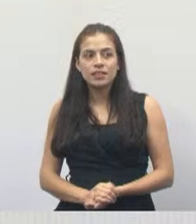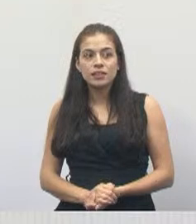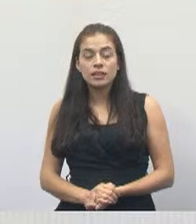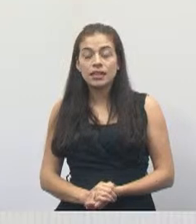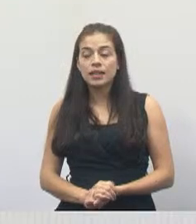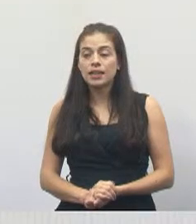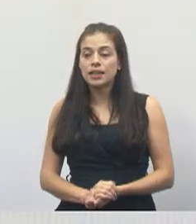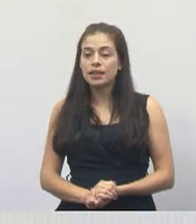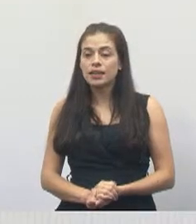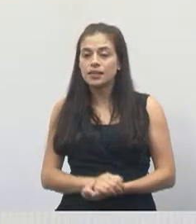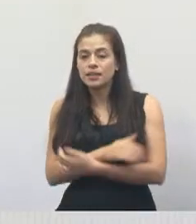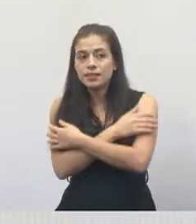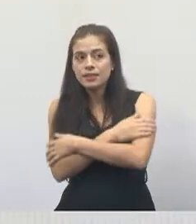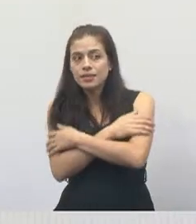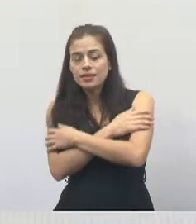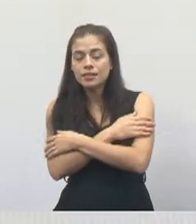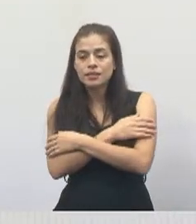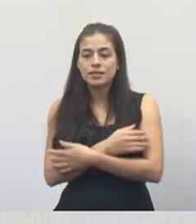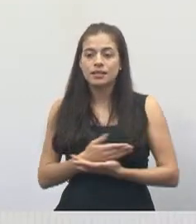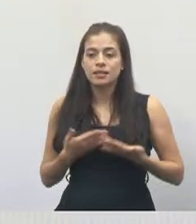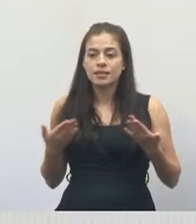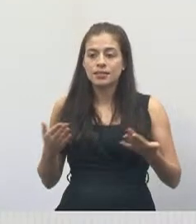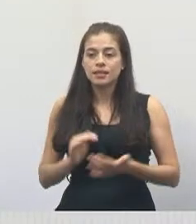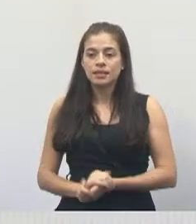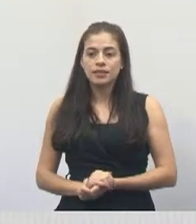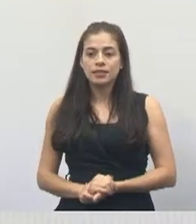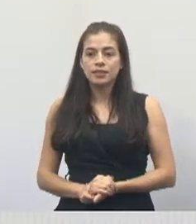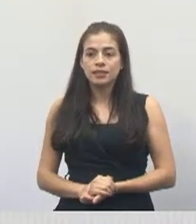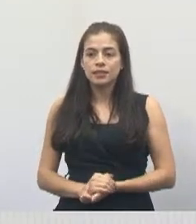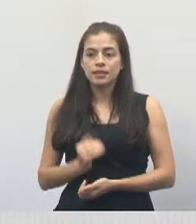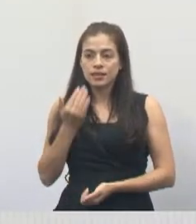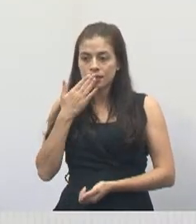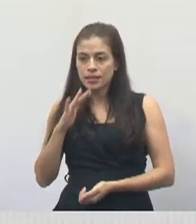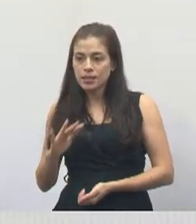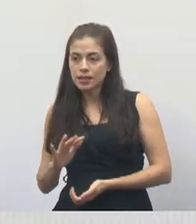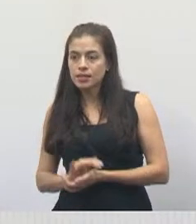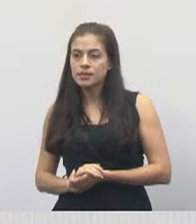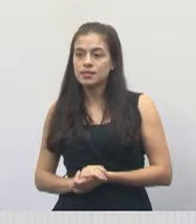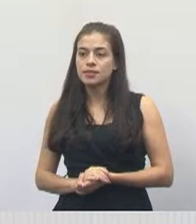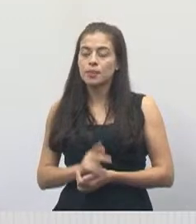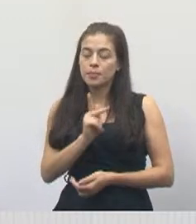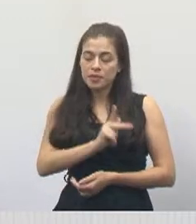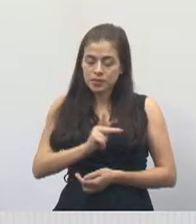mandar um abraço para eles, para as crianças, a professora e as mães que estavam presentes.